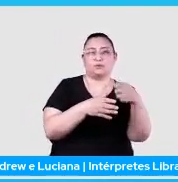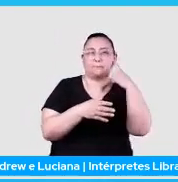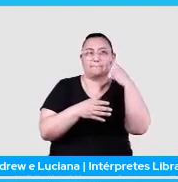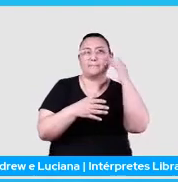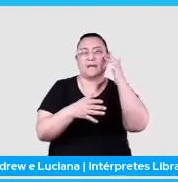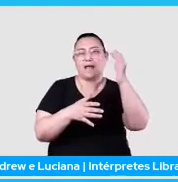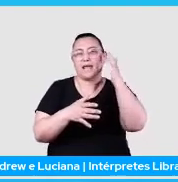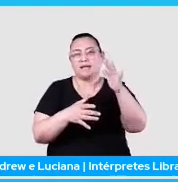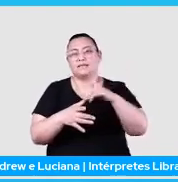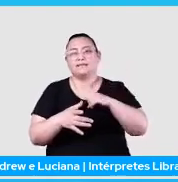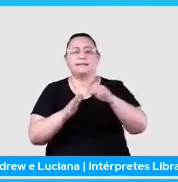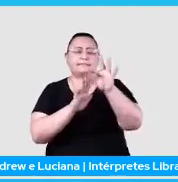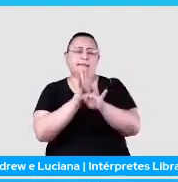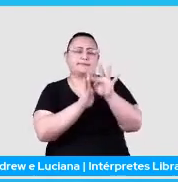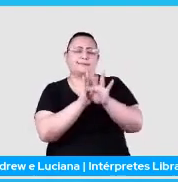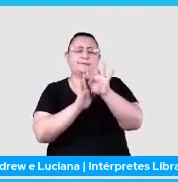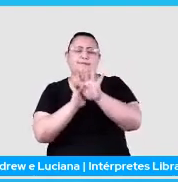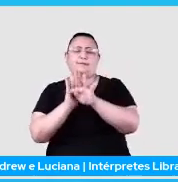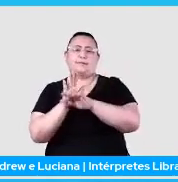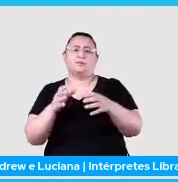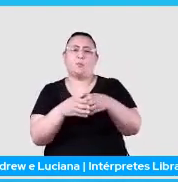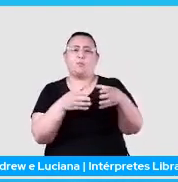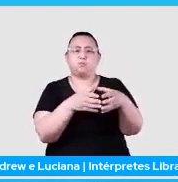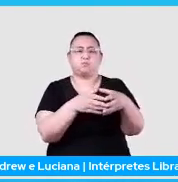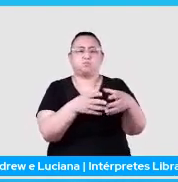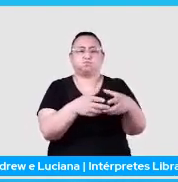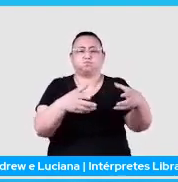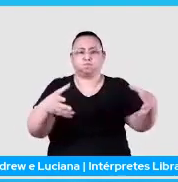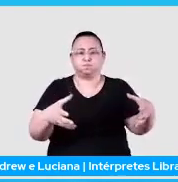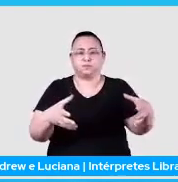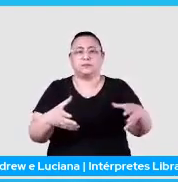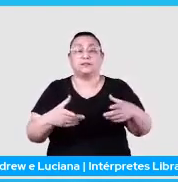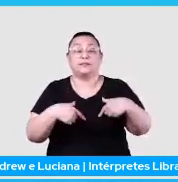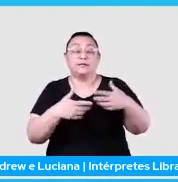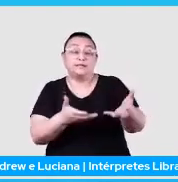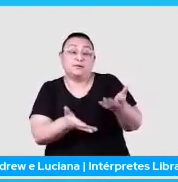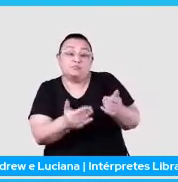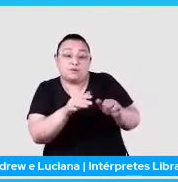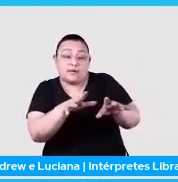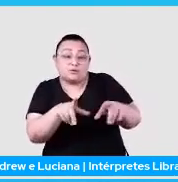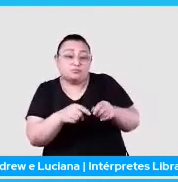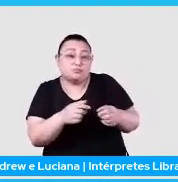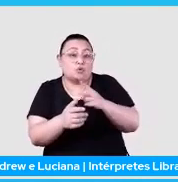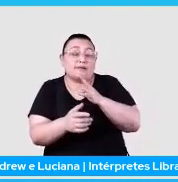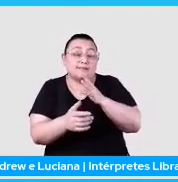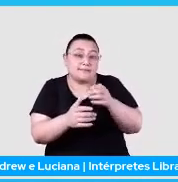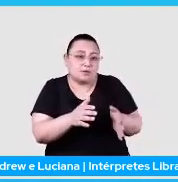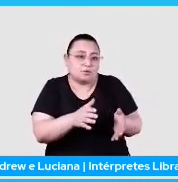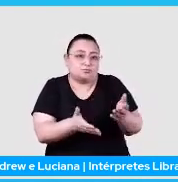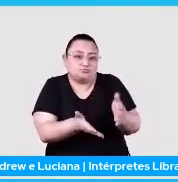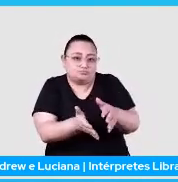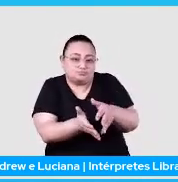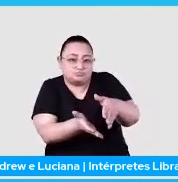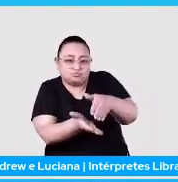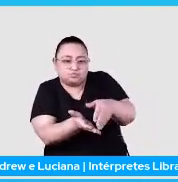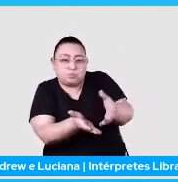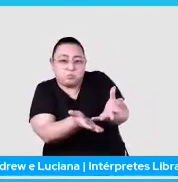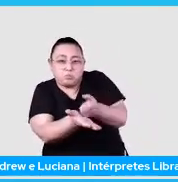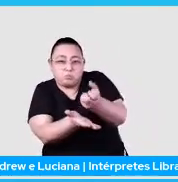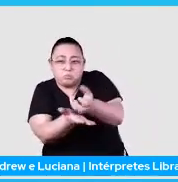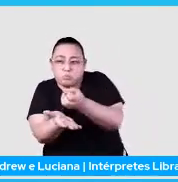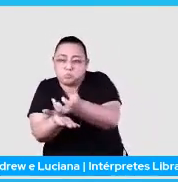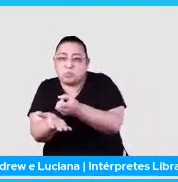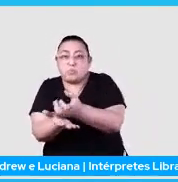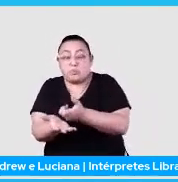um monte de texto e através desse texto eu quero extrair conhecimento. Assim, sempre a gente acaba extraindo algum tipo de conhecimento.